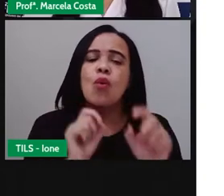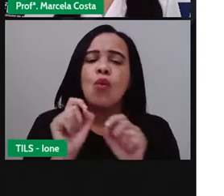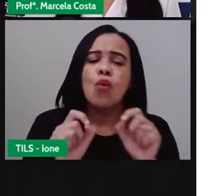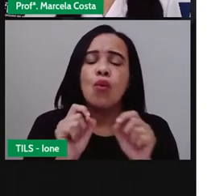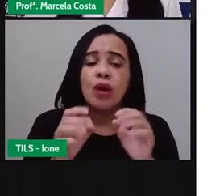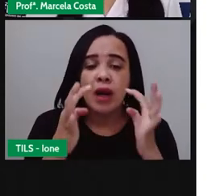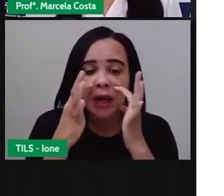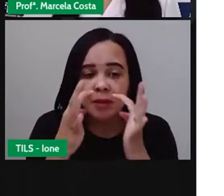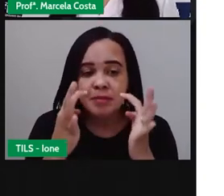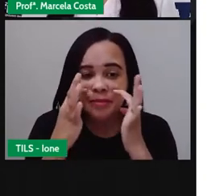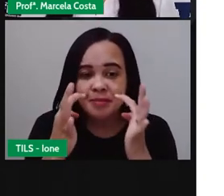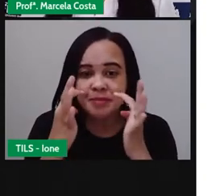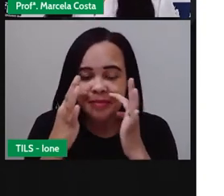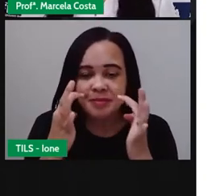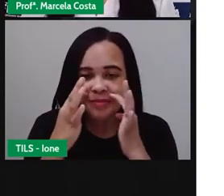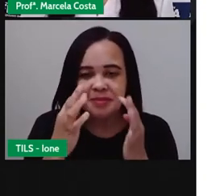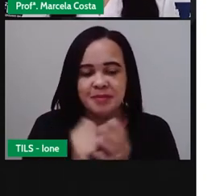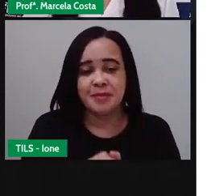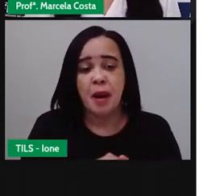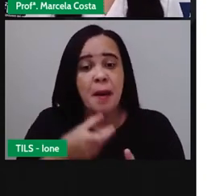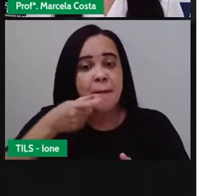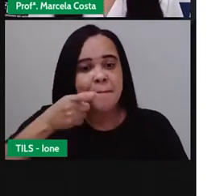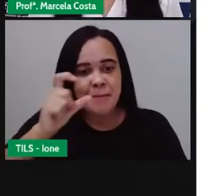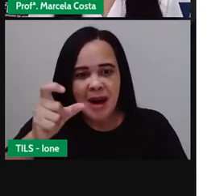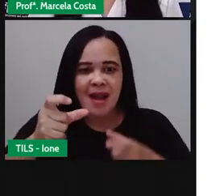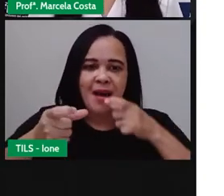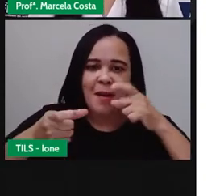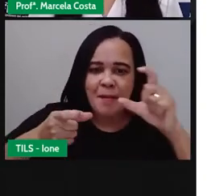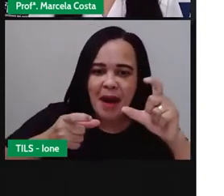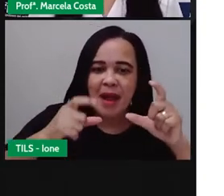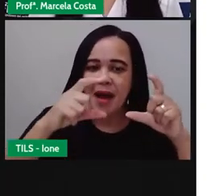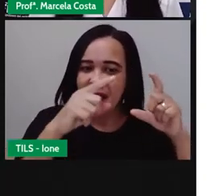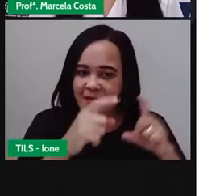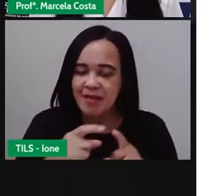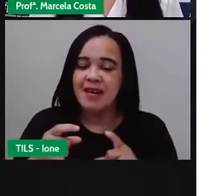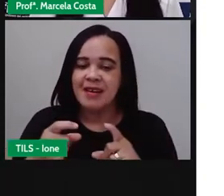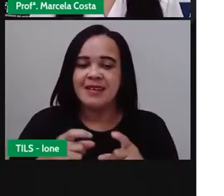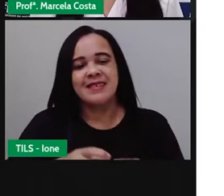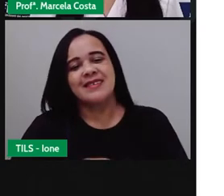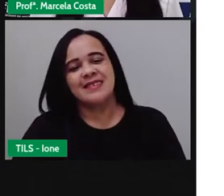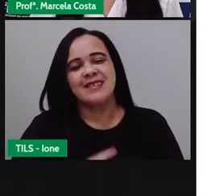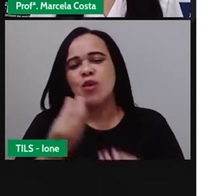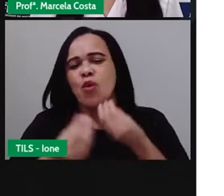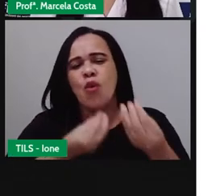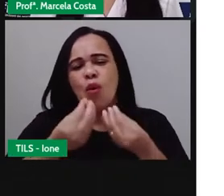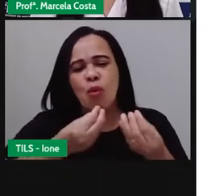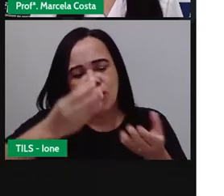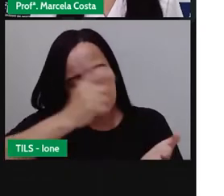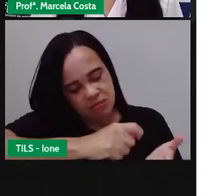a escrita de algumas palavras que estavam na história.